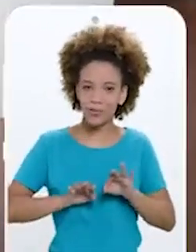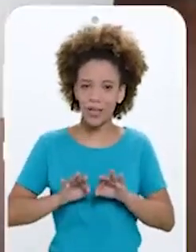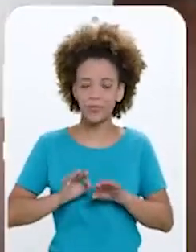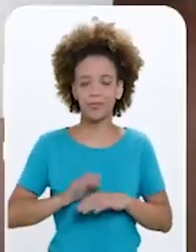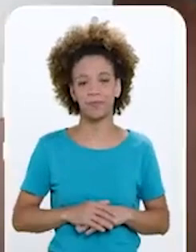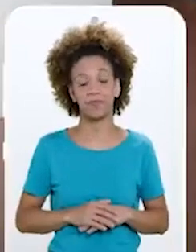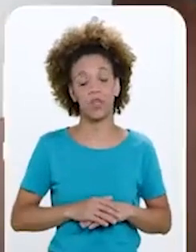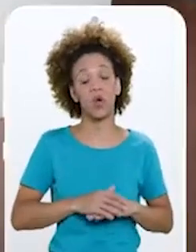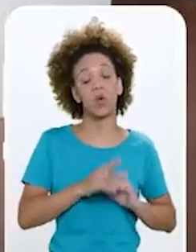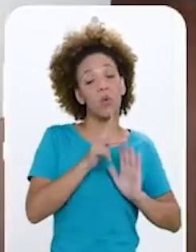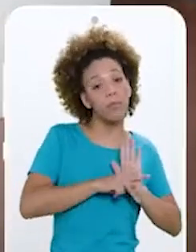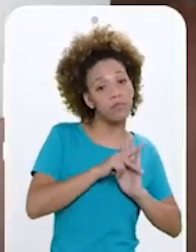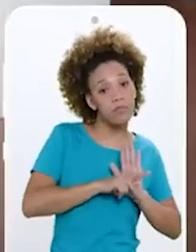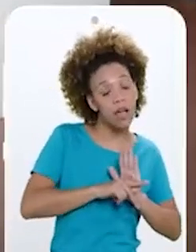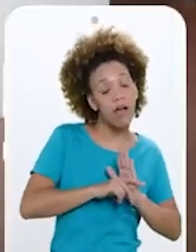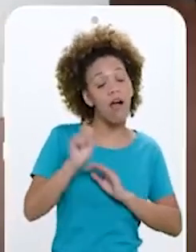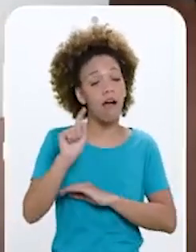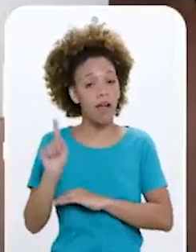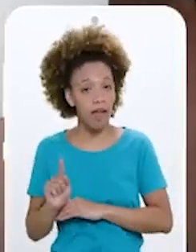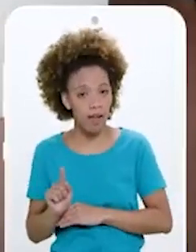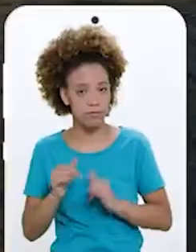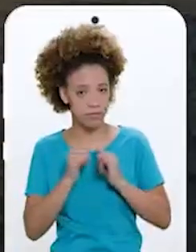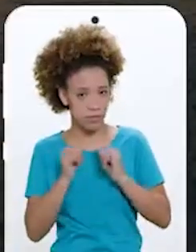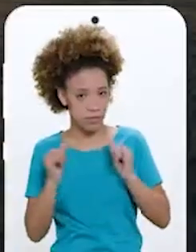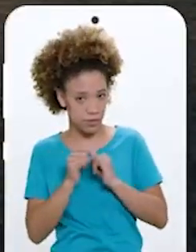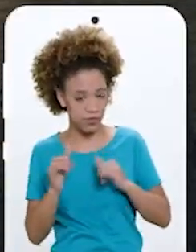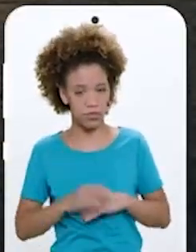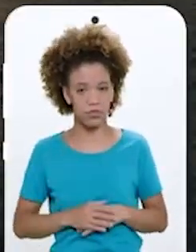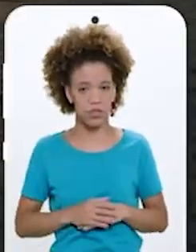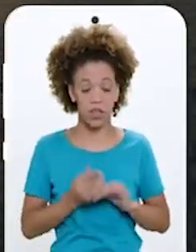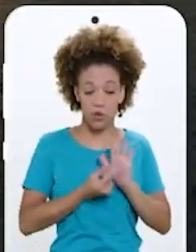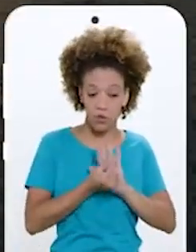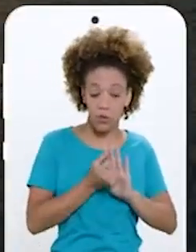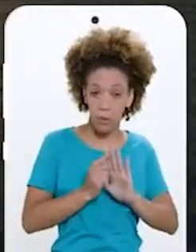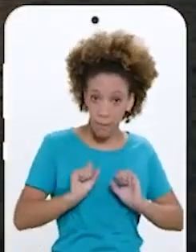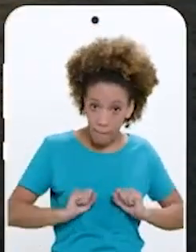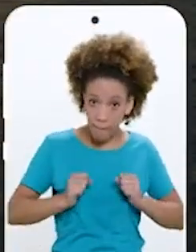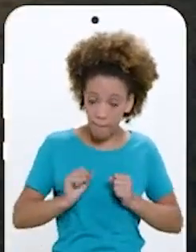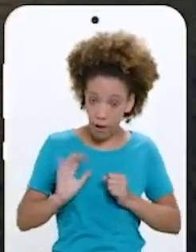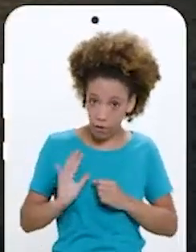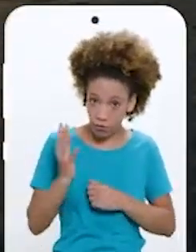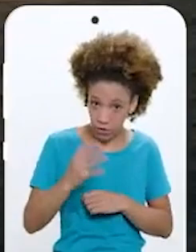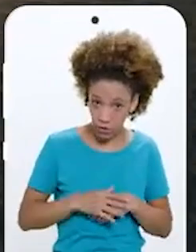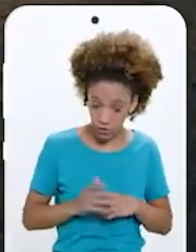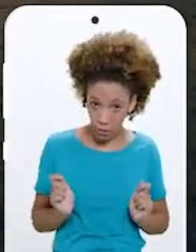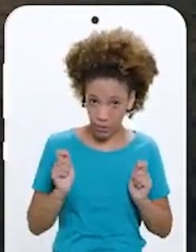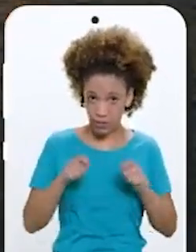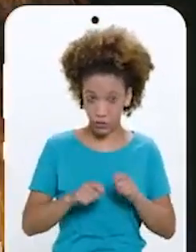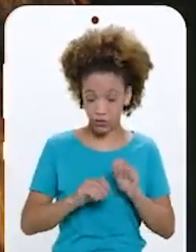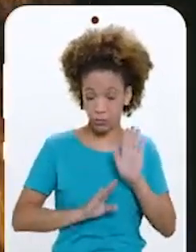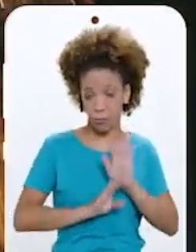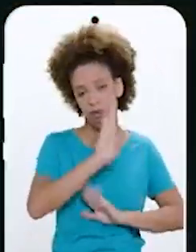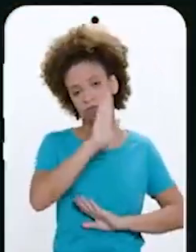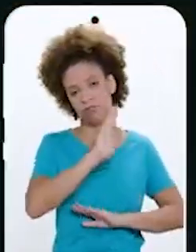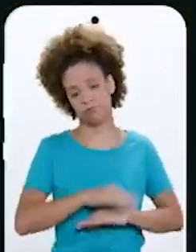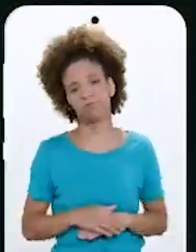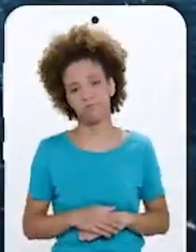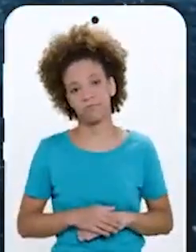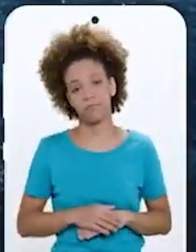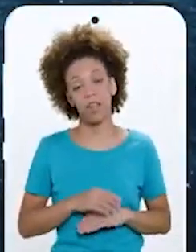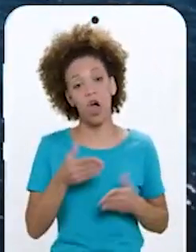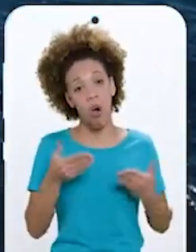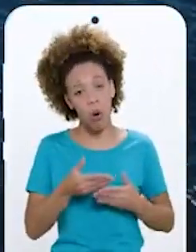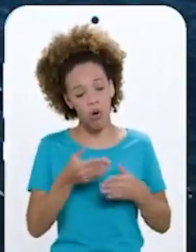projetos No caso do petróleo, gás e bioenergia Nós vamos colocar as refinarias para funcionar com a sua capacidade máxima